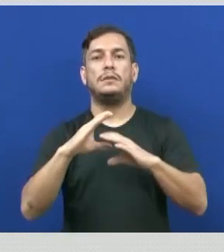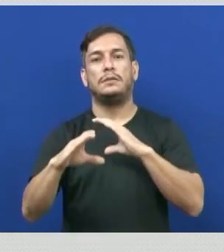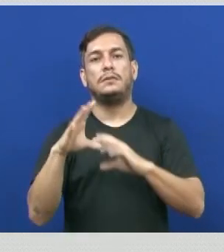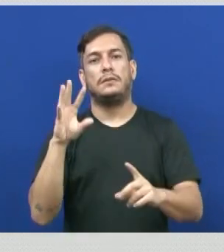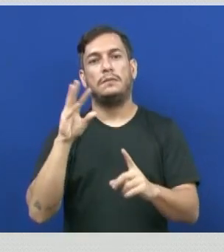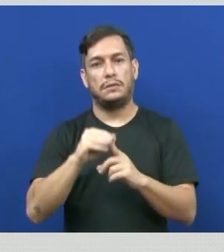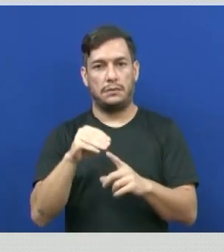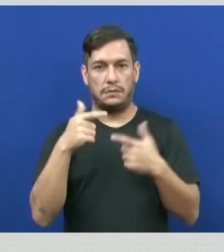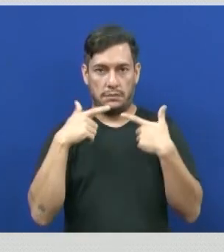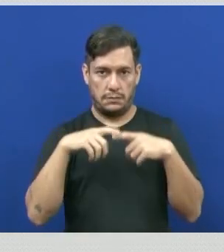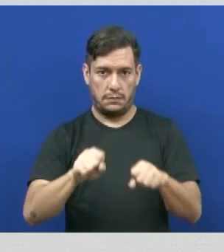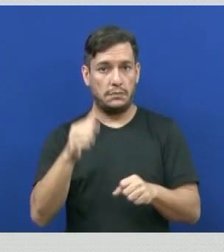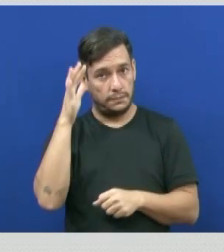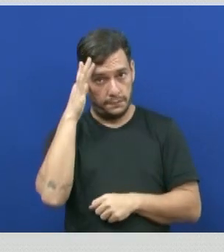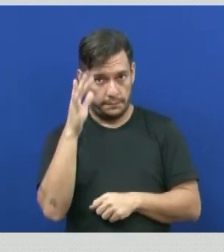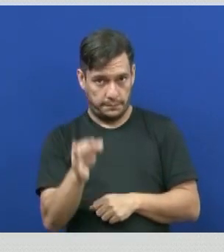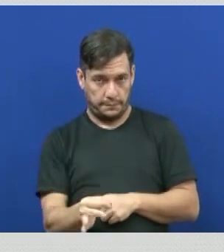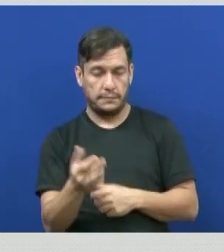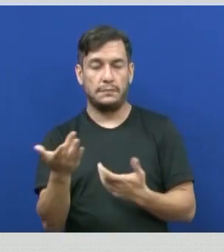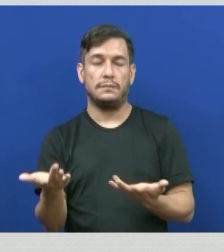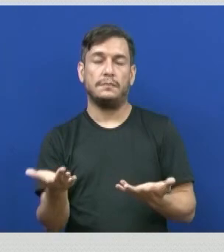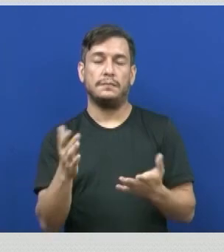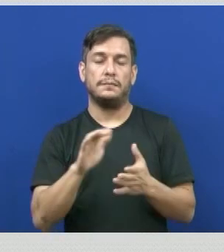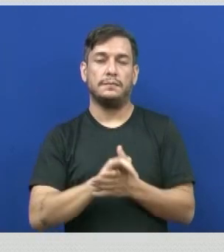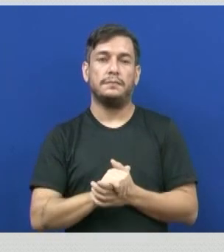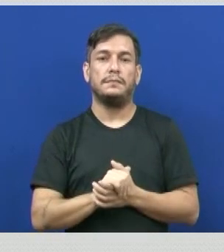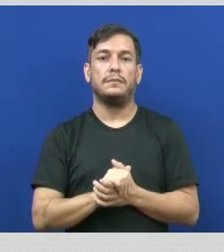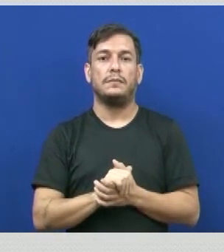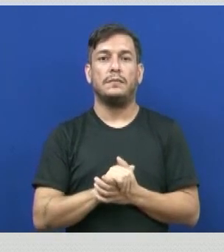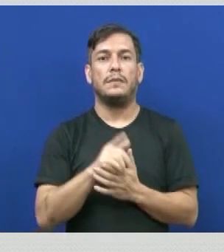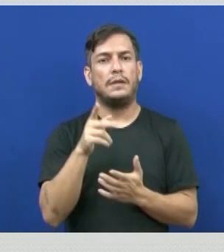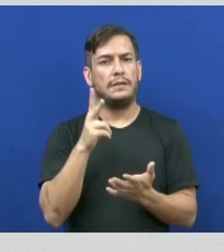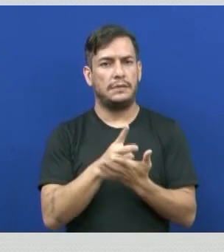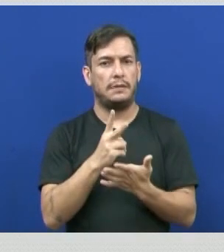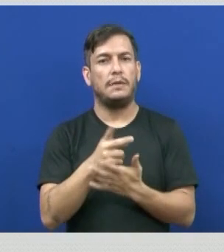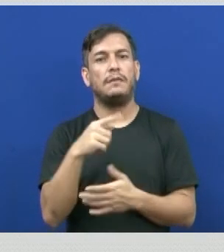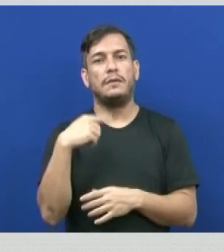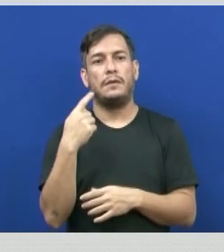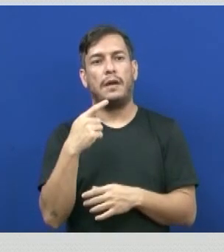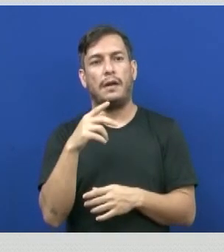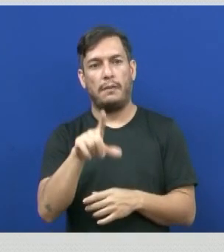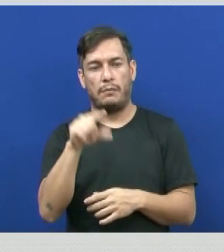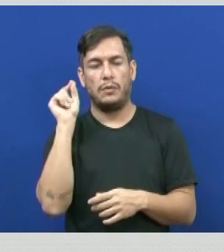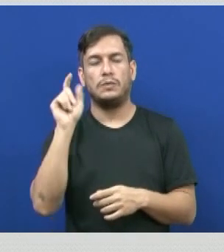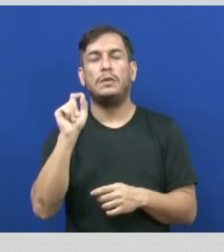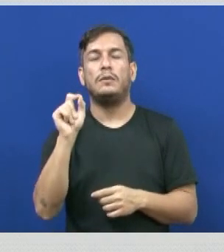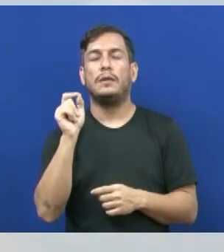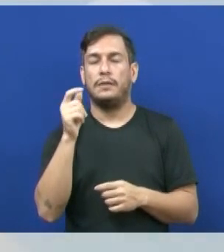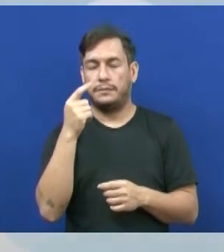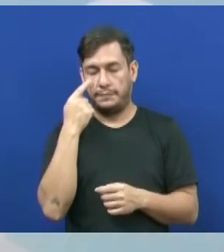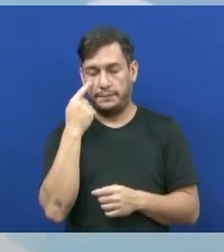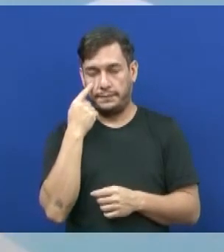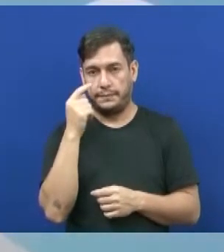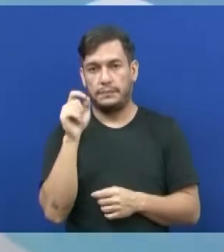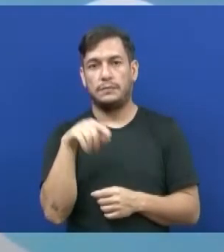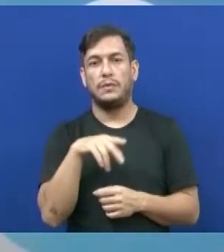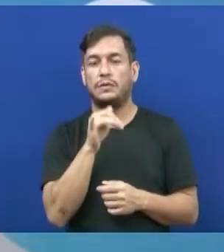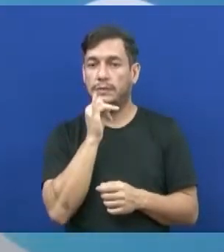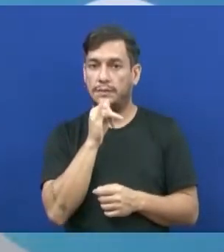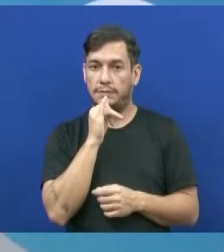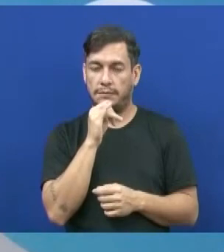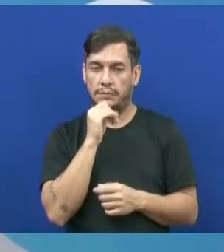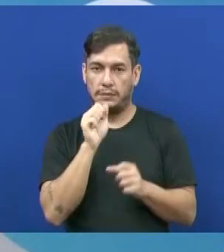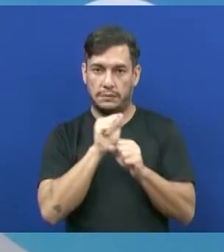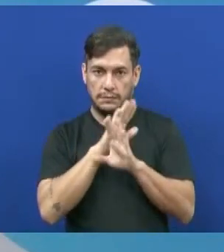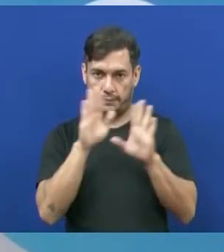da linguagem, da compreensão. Sendo assim, opte sempre pelo bom senso. Olha aqui um pouquinho. Vou te dar um exemplo bem